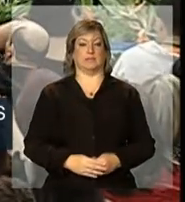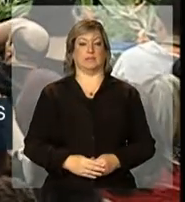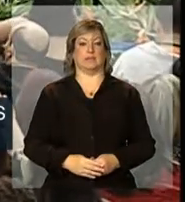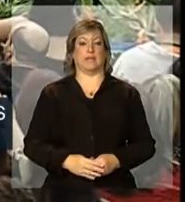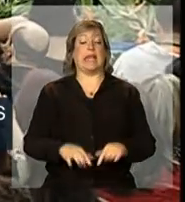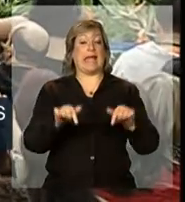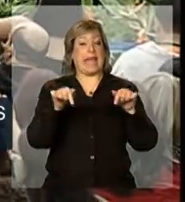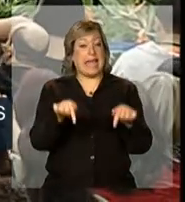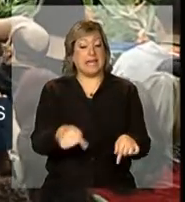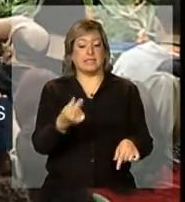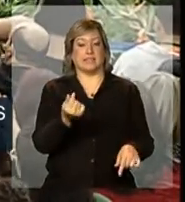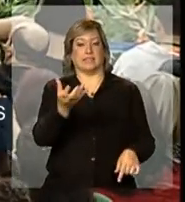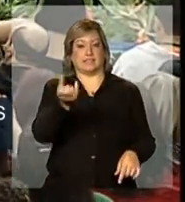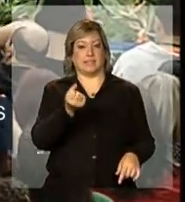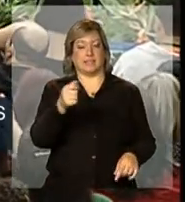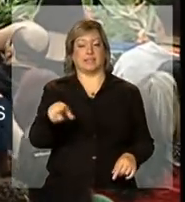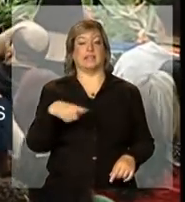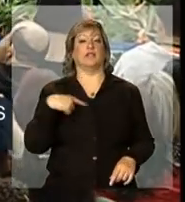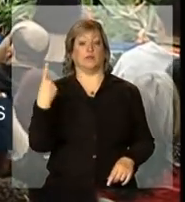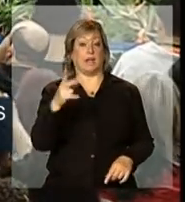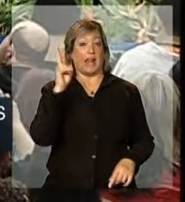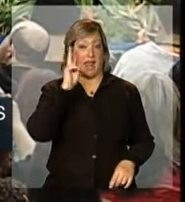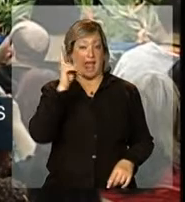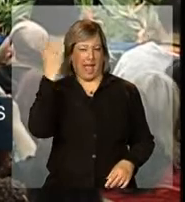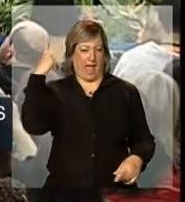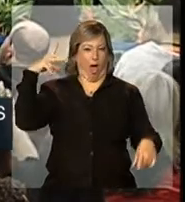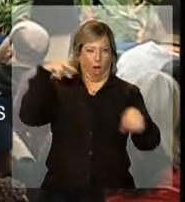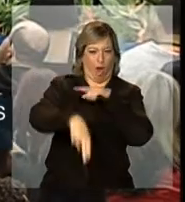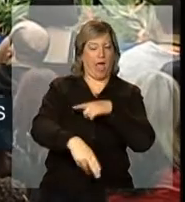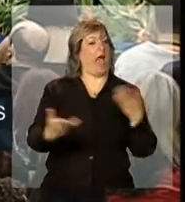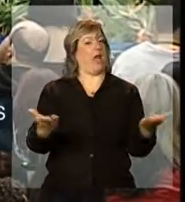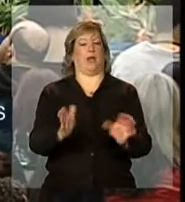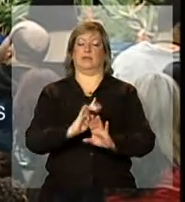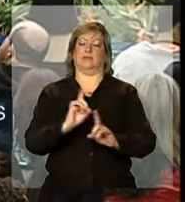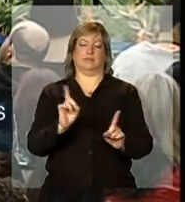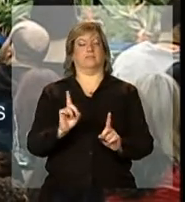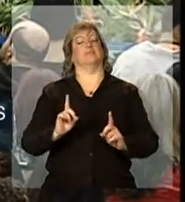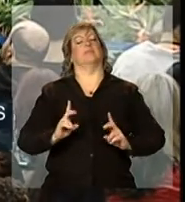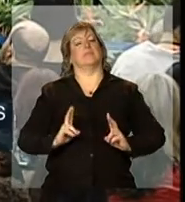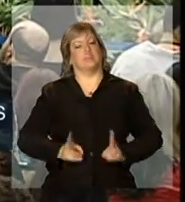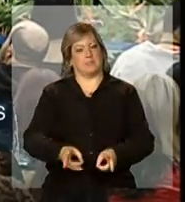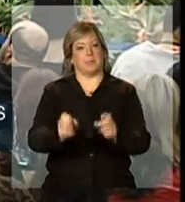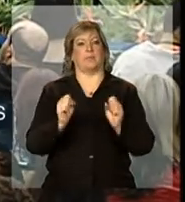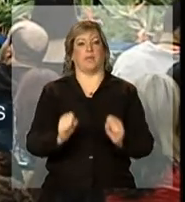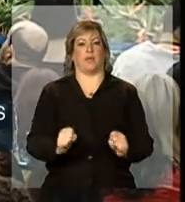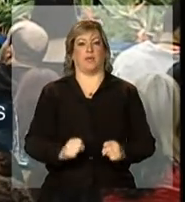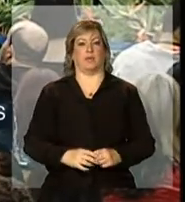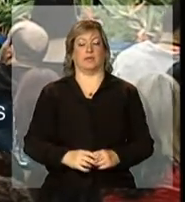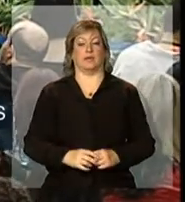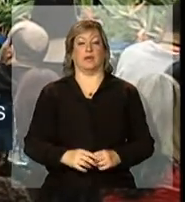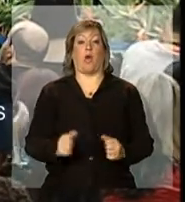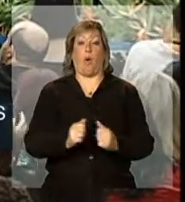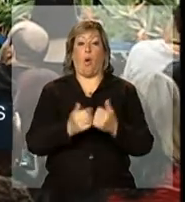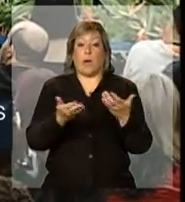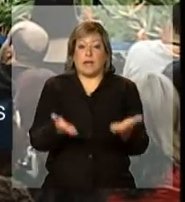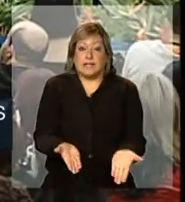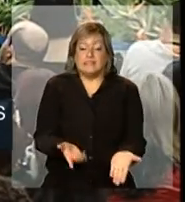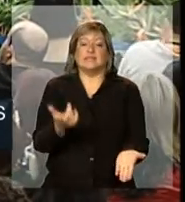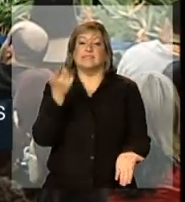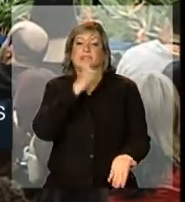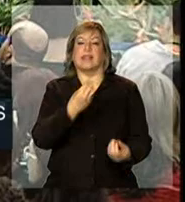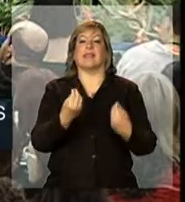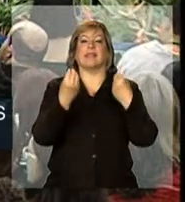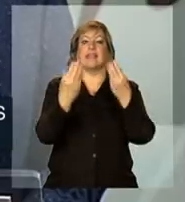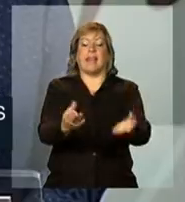Esse benefício antes, como vocês lembram, era cancelado, agora não é mais. Com essa medida, nós estamos garantindo um direito